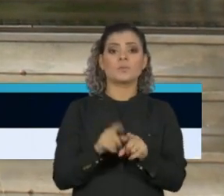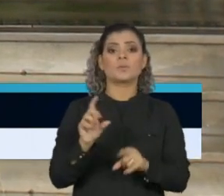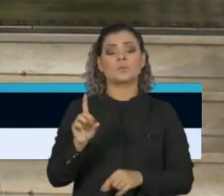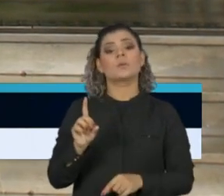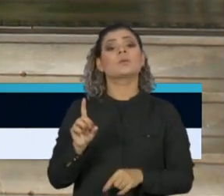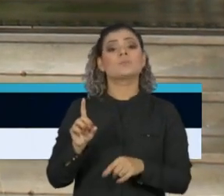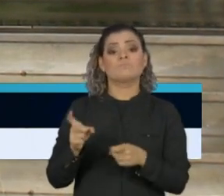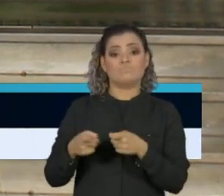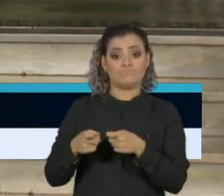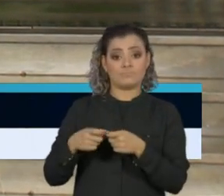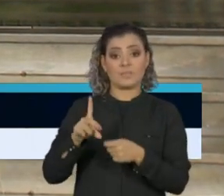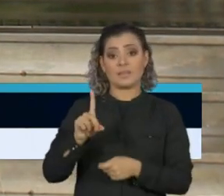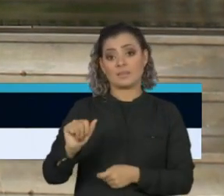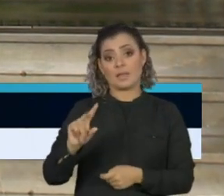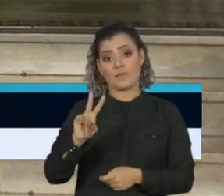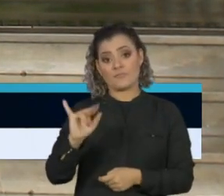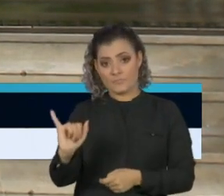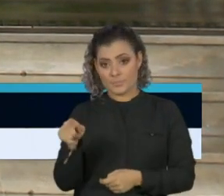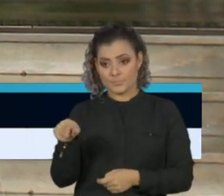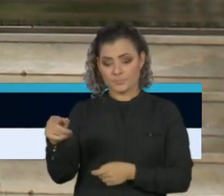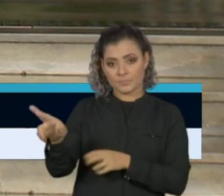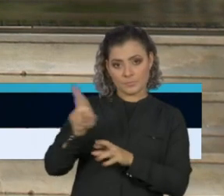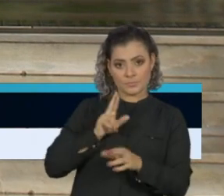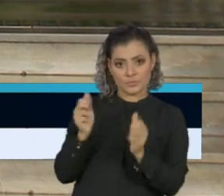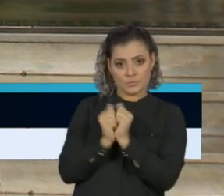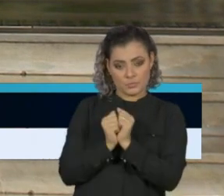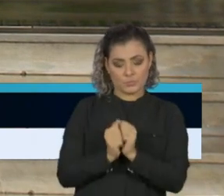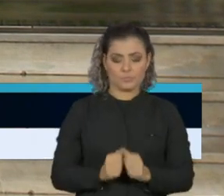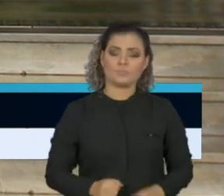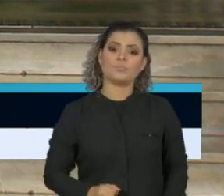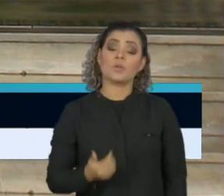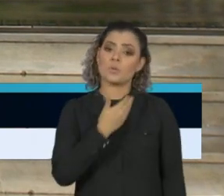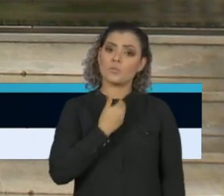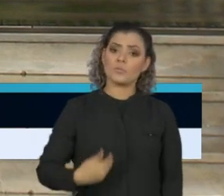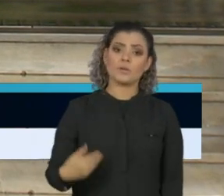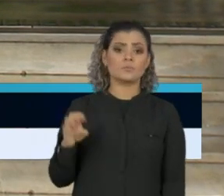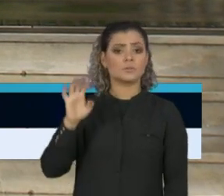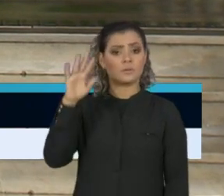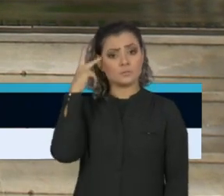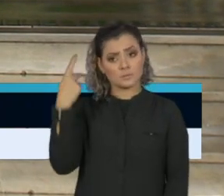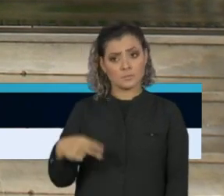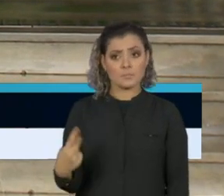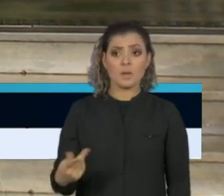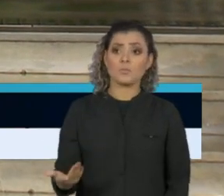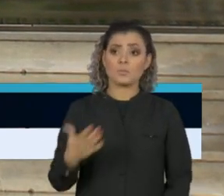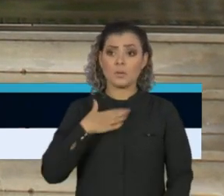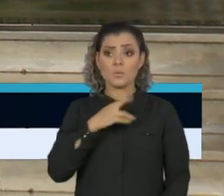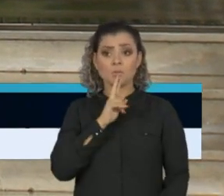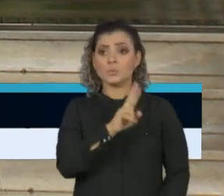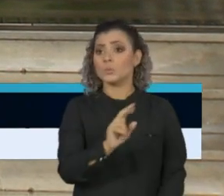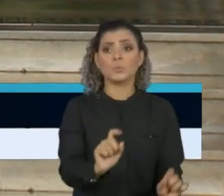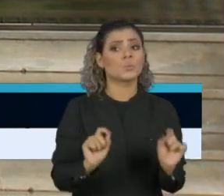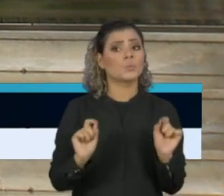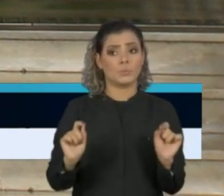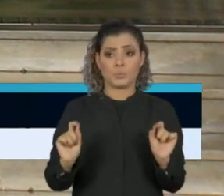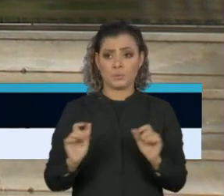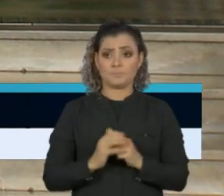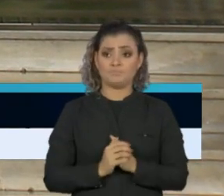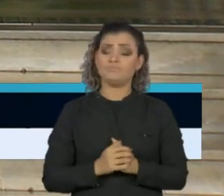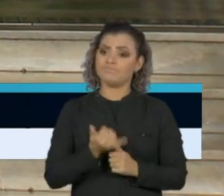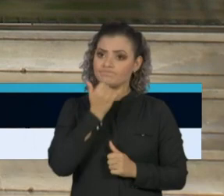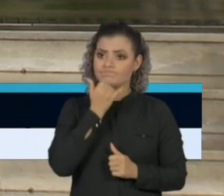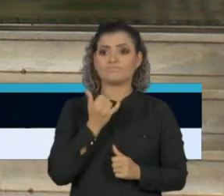doutor Davi Wippe. Pelo governo do Estado de São Paulo, por quem responde, um